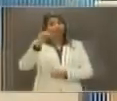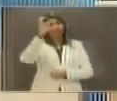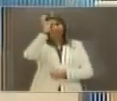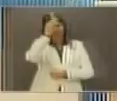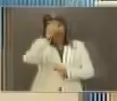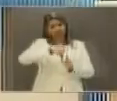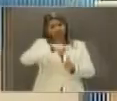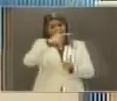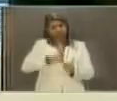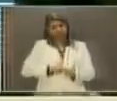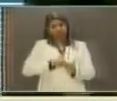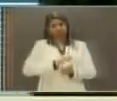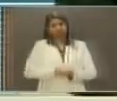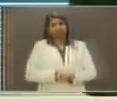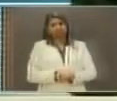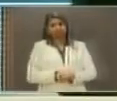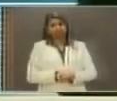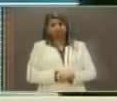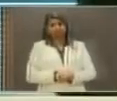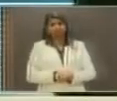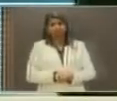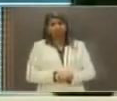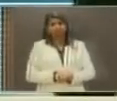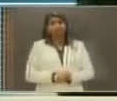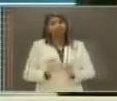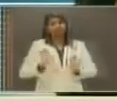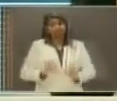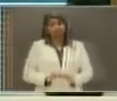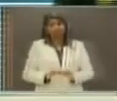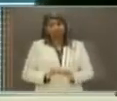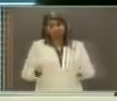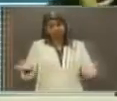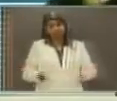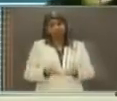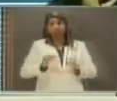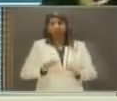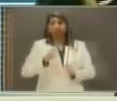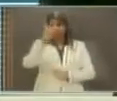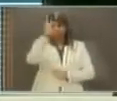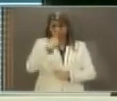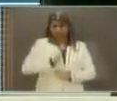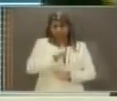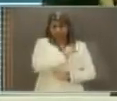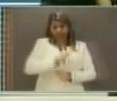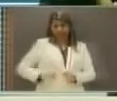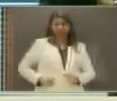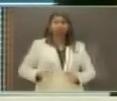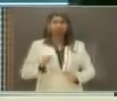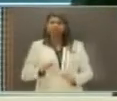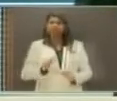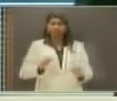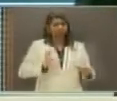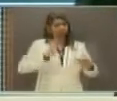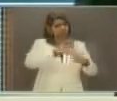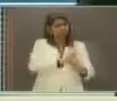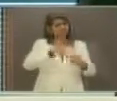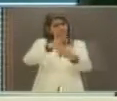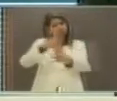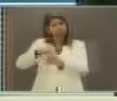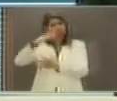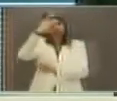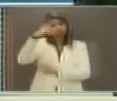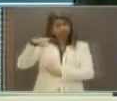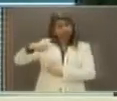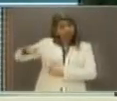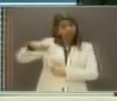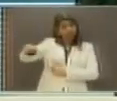tréplica. No primeiro lugar, eu vou começar dizendo que eu serei um senador da base do povo. Lucélio vai ser um senador da base